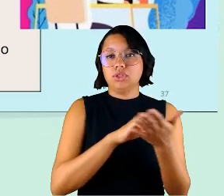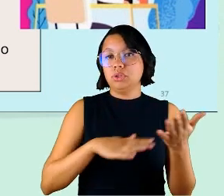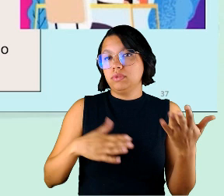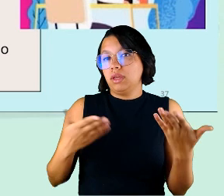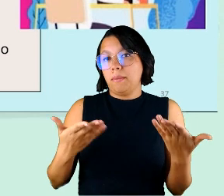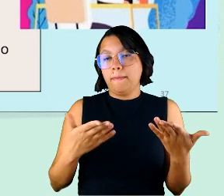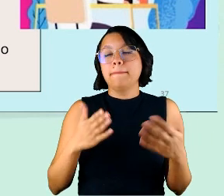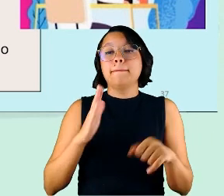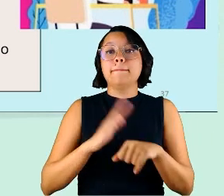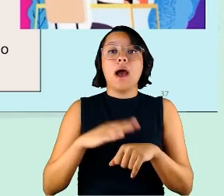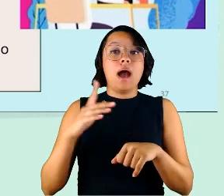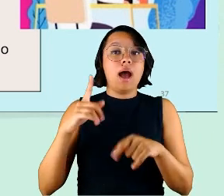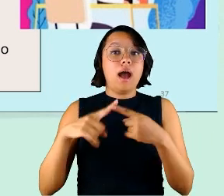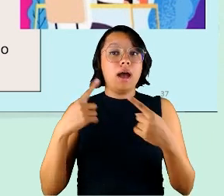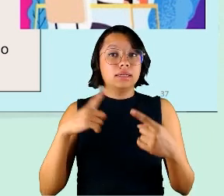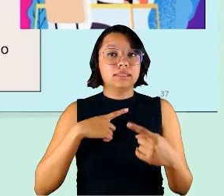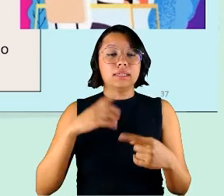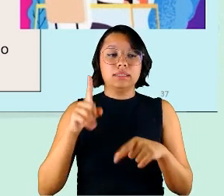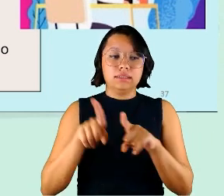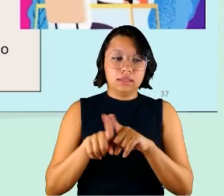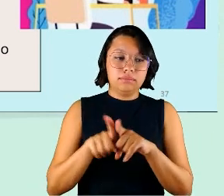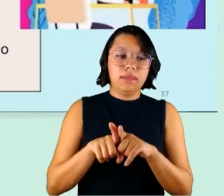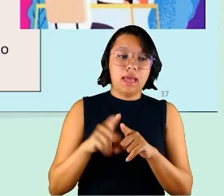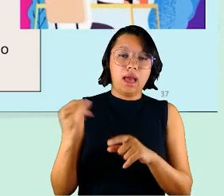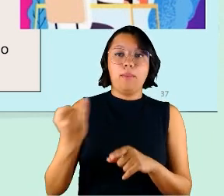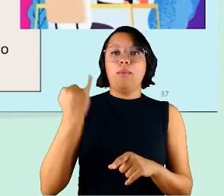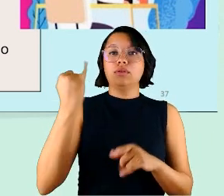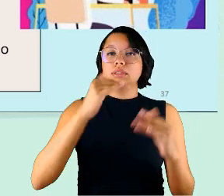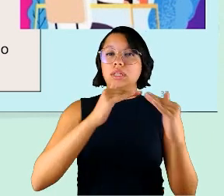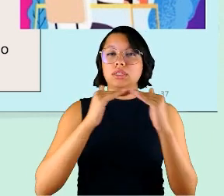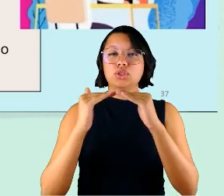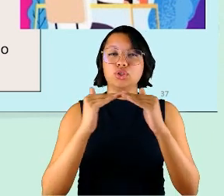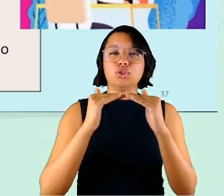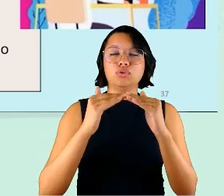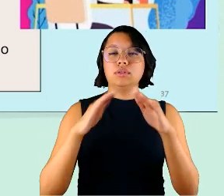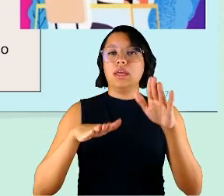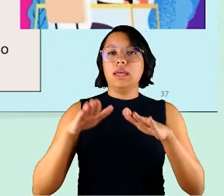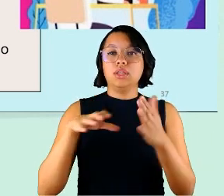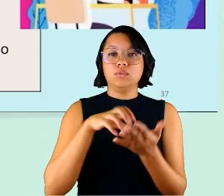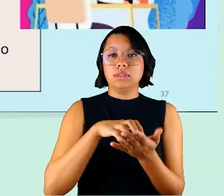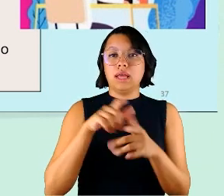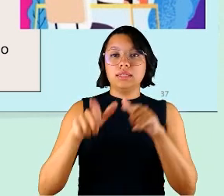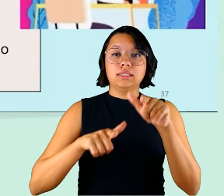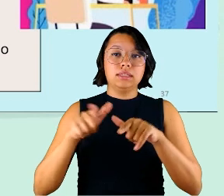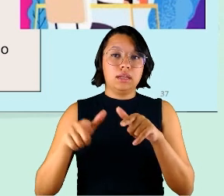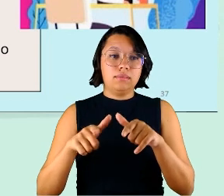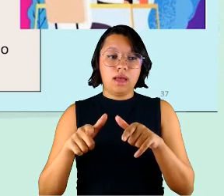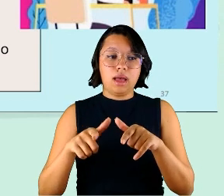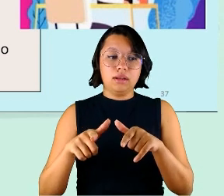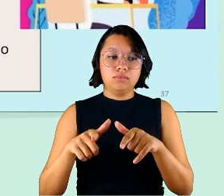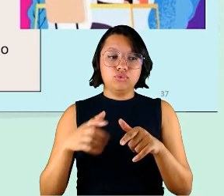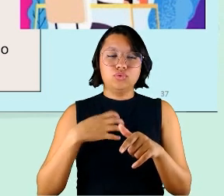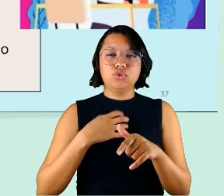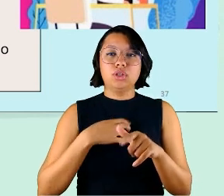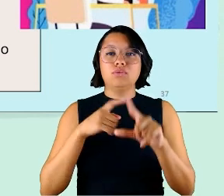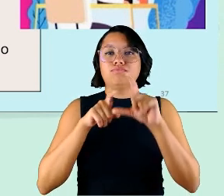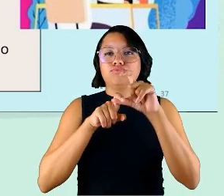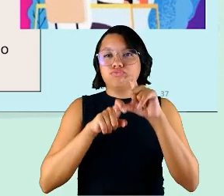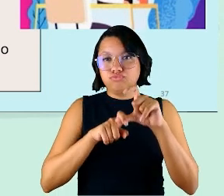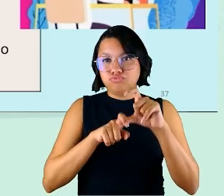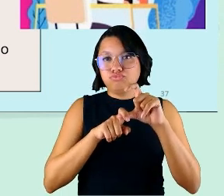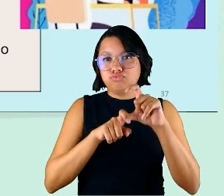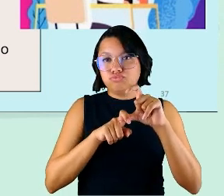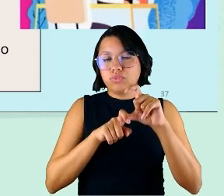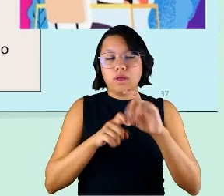mas há também a importância da sincronia entre unidades que trabalham de modo interdependente então